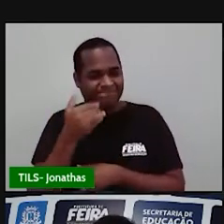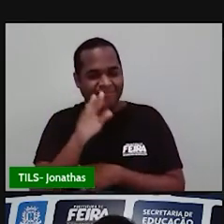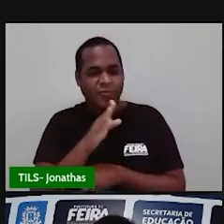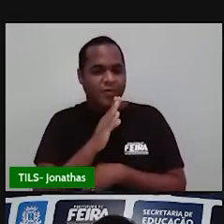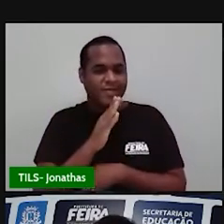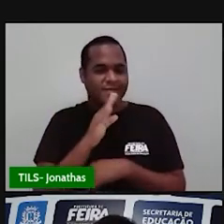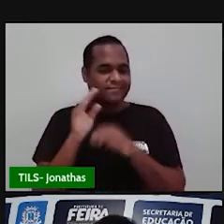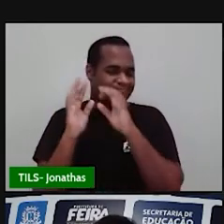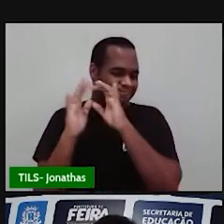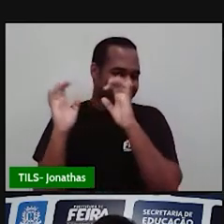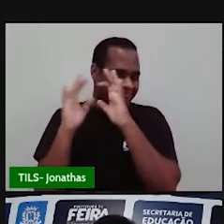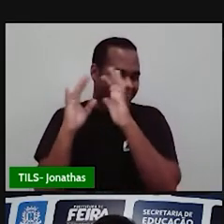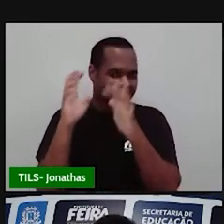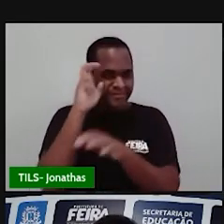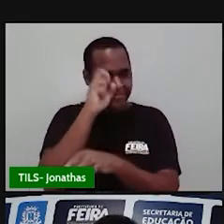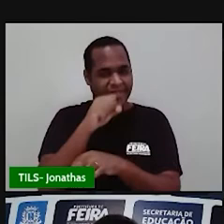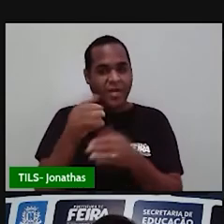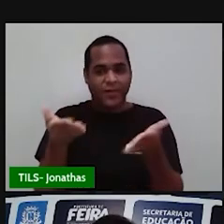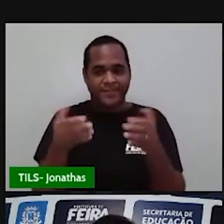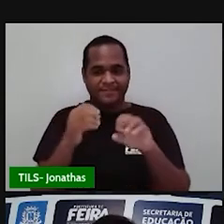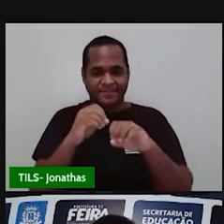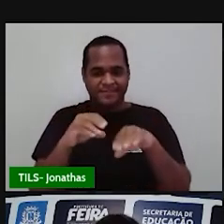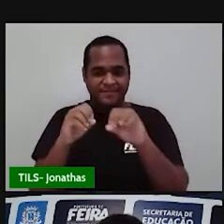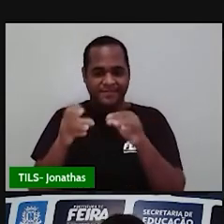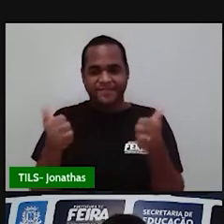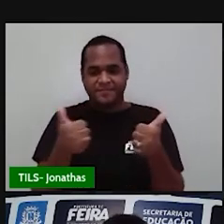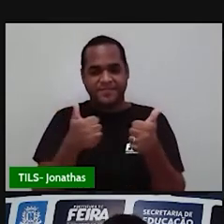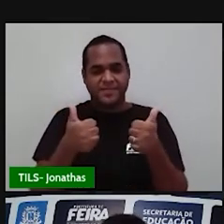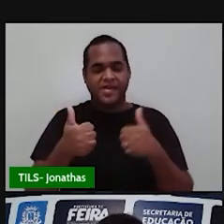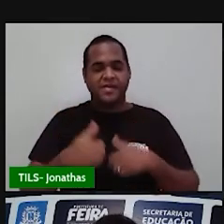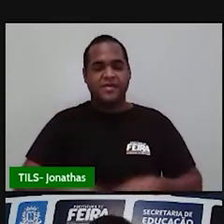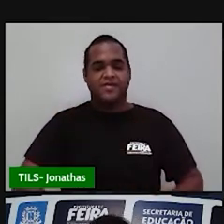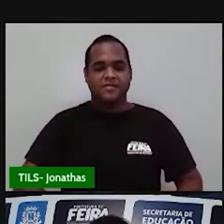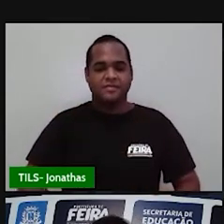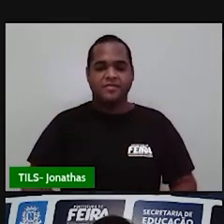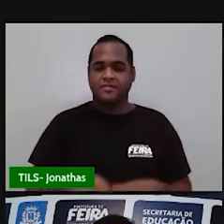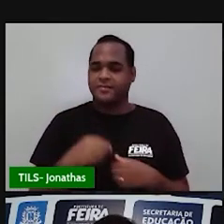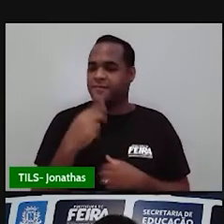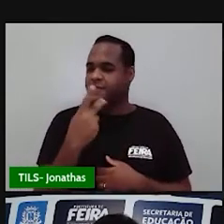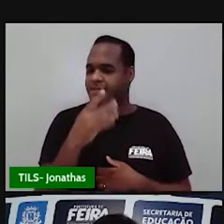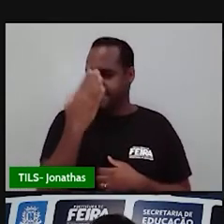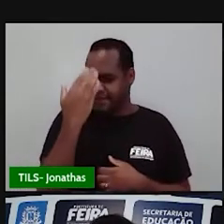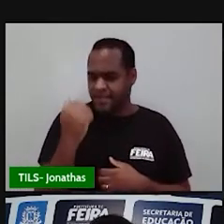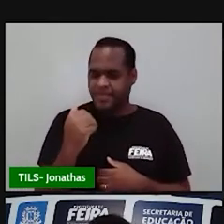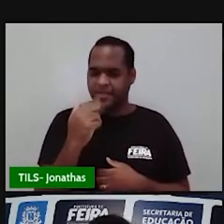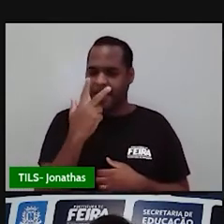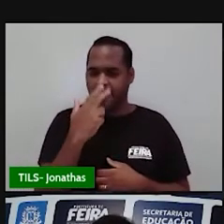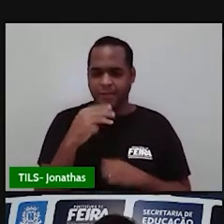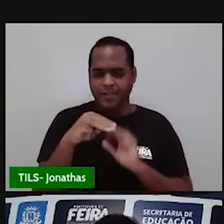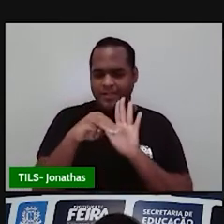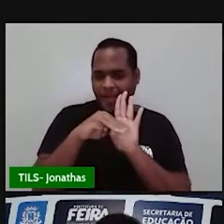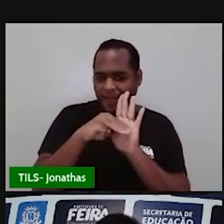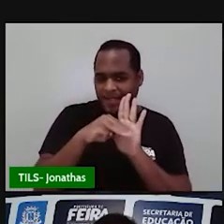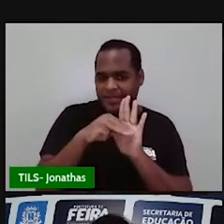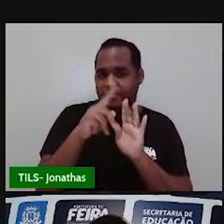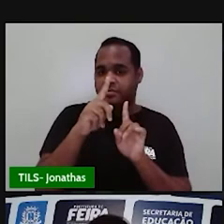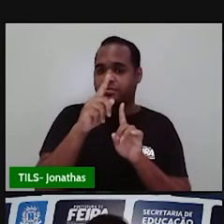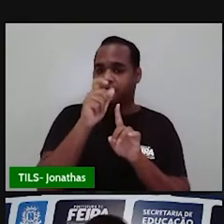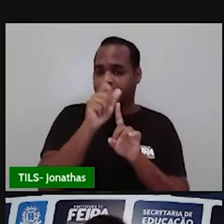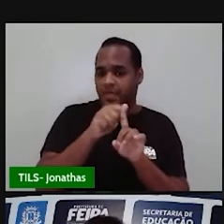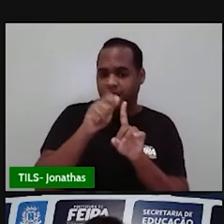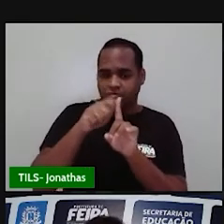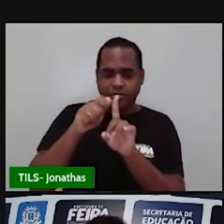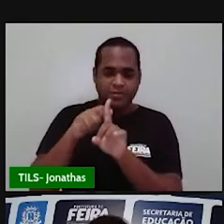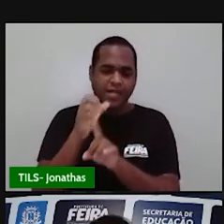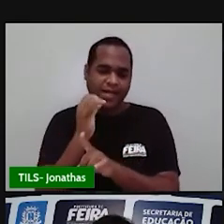nesse momento, nessa aula. Beleza? Você sabe qual a média do consumo mensal de